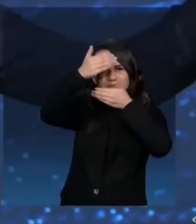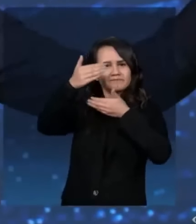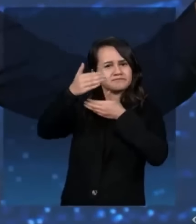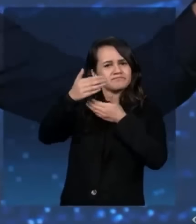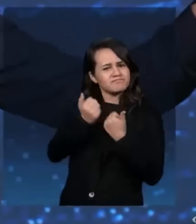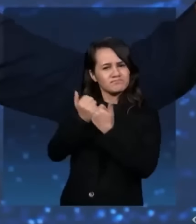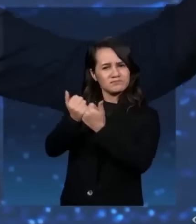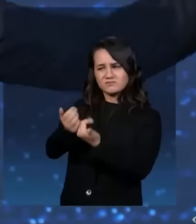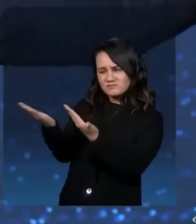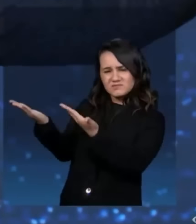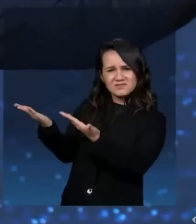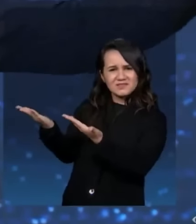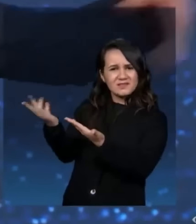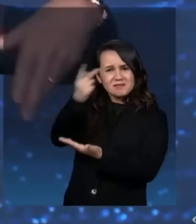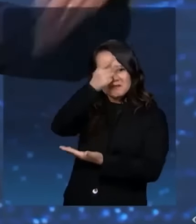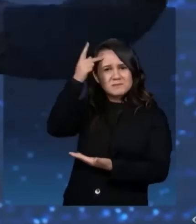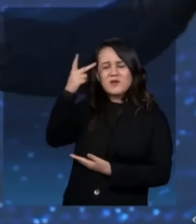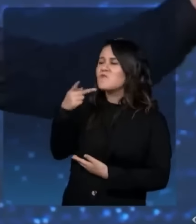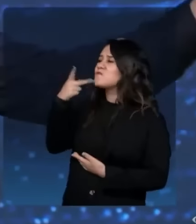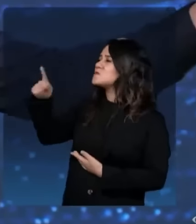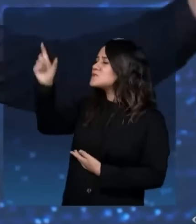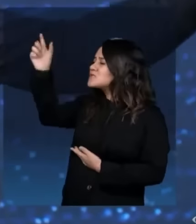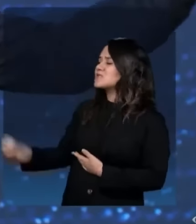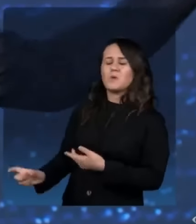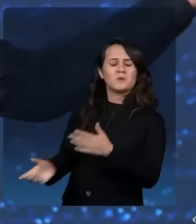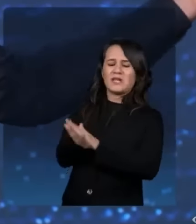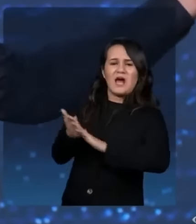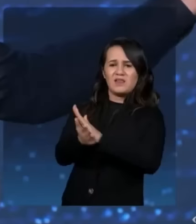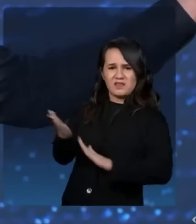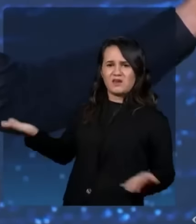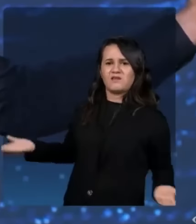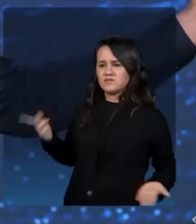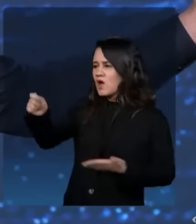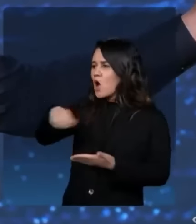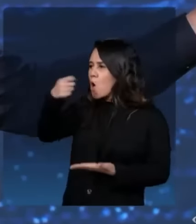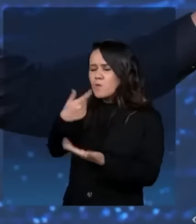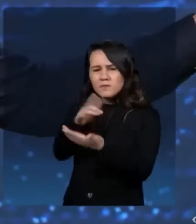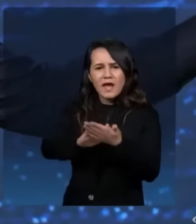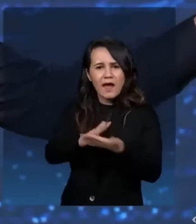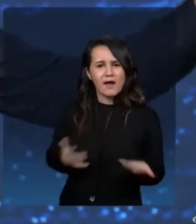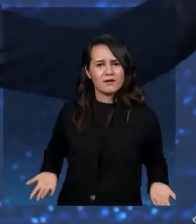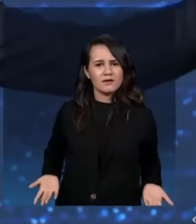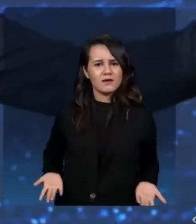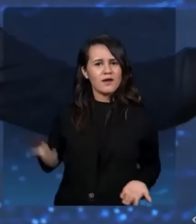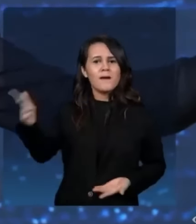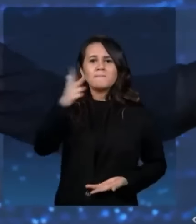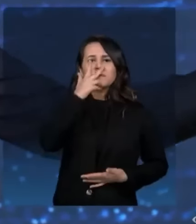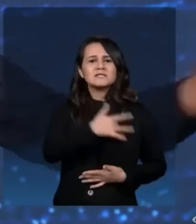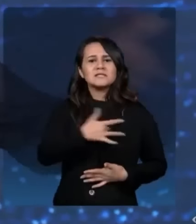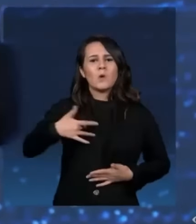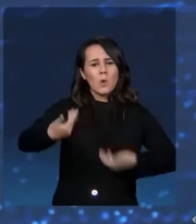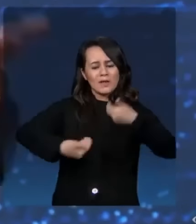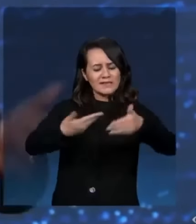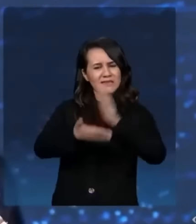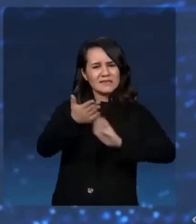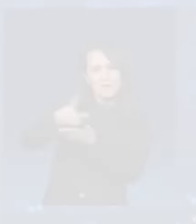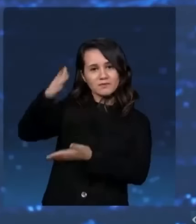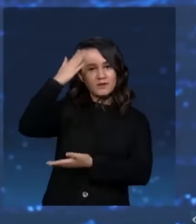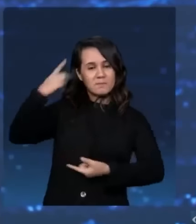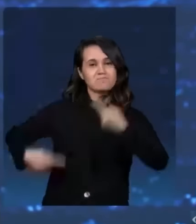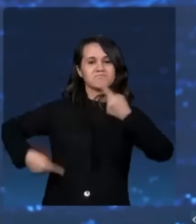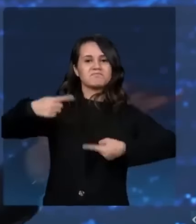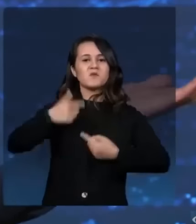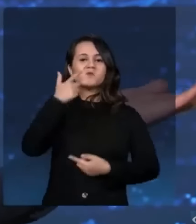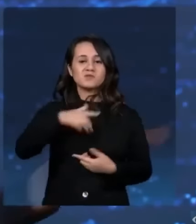Um cara desse aí, ninguém está falando da sua índole, não. Você não come açúcar, caramba. O cara não cuida da saúde dele, ele vai cuidar da sua.